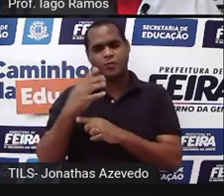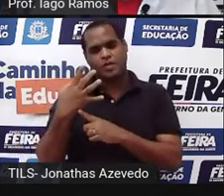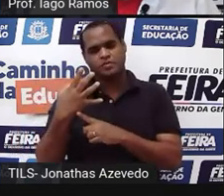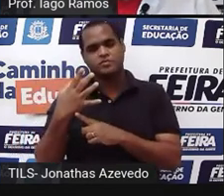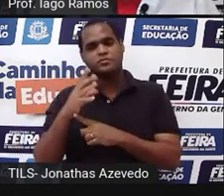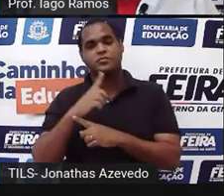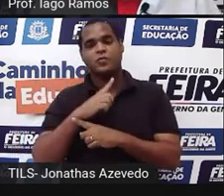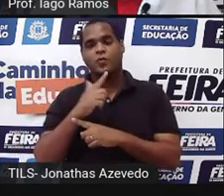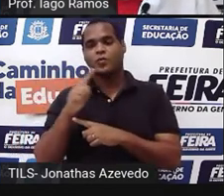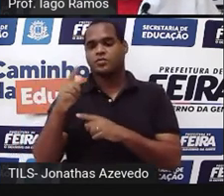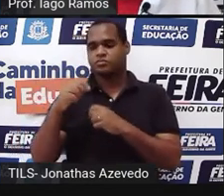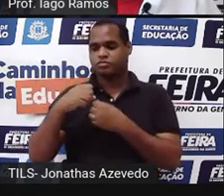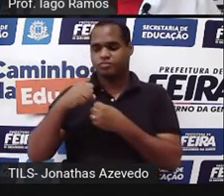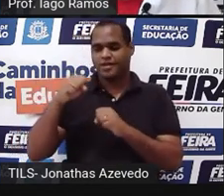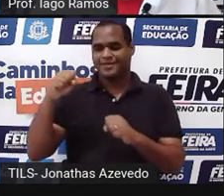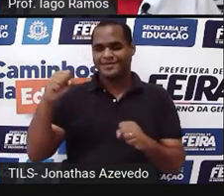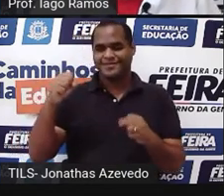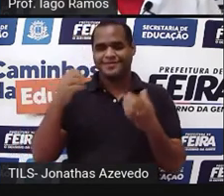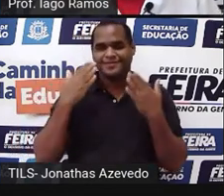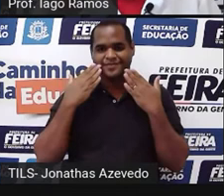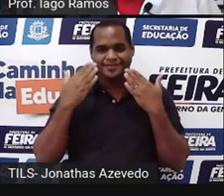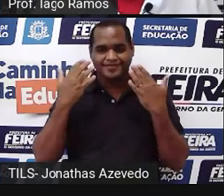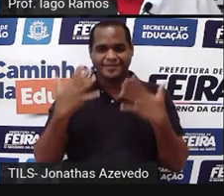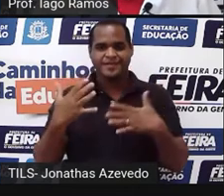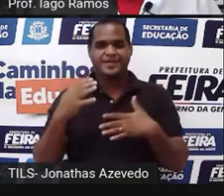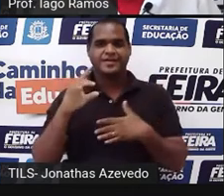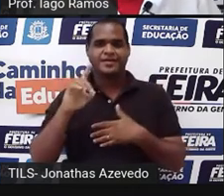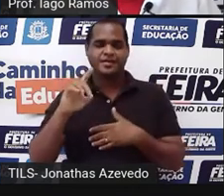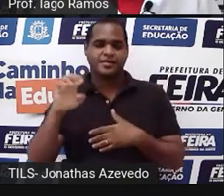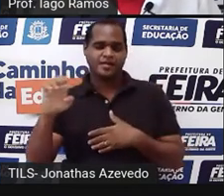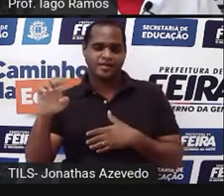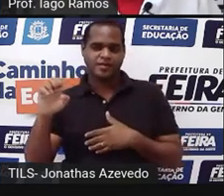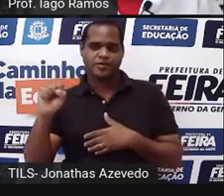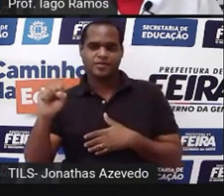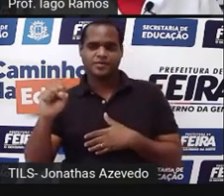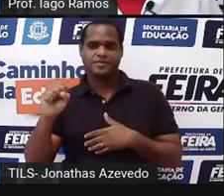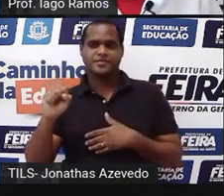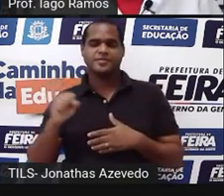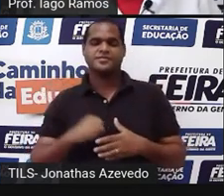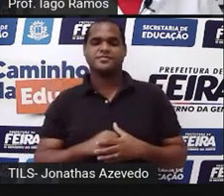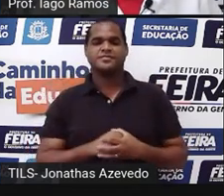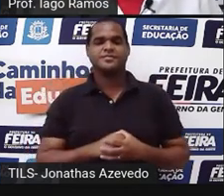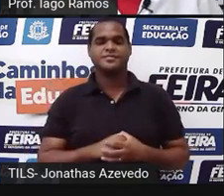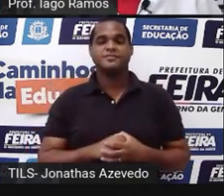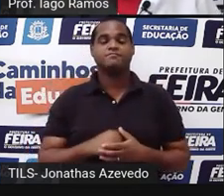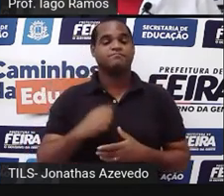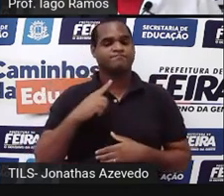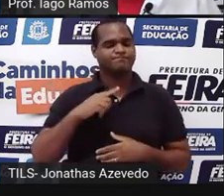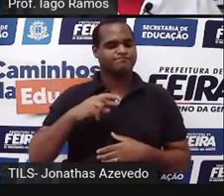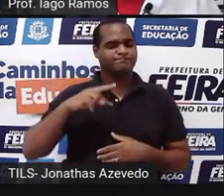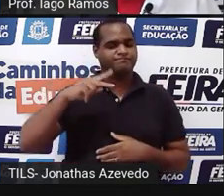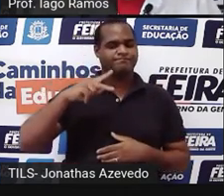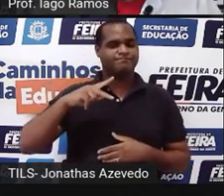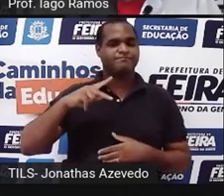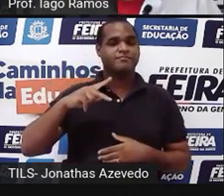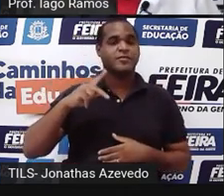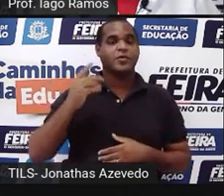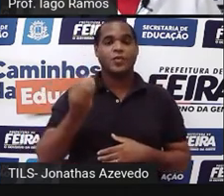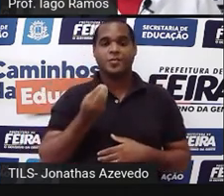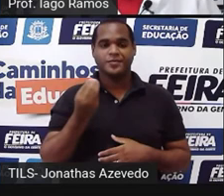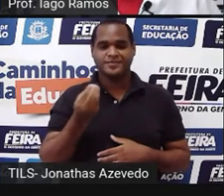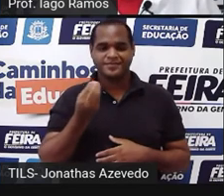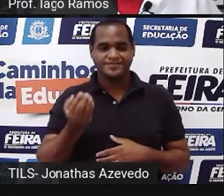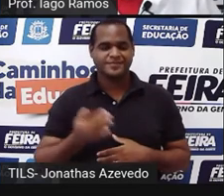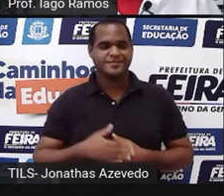que corresponde, o correspondente é de D a E. É 8. Aumentou, mas está aumentando como?